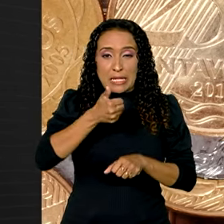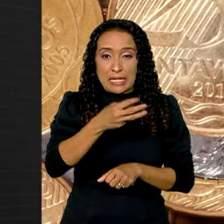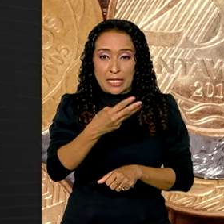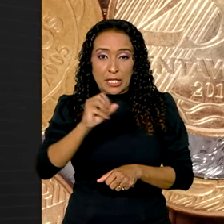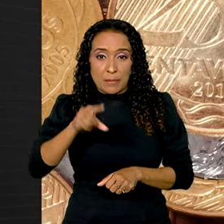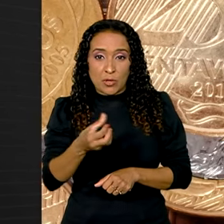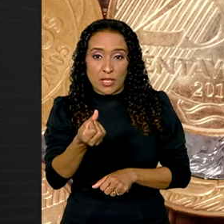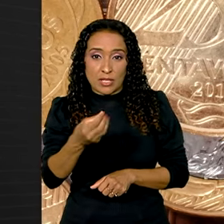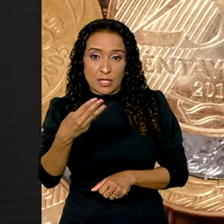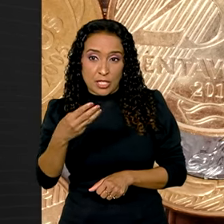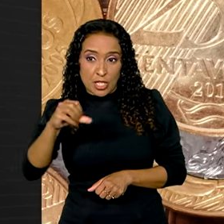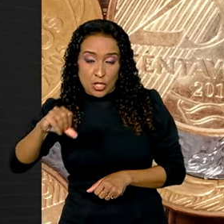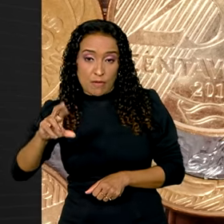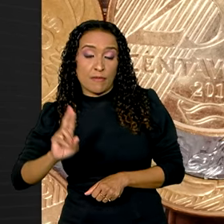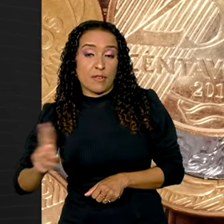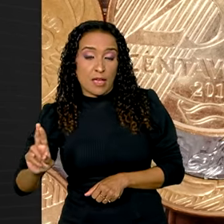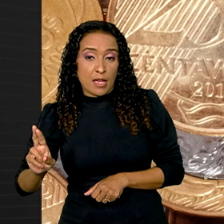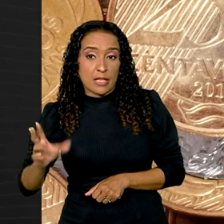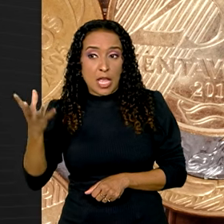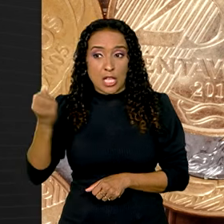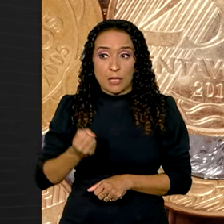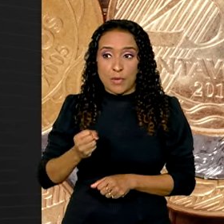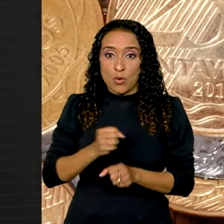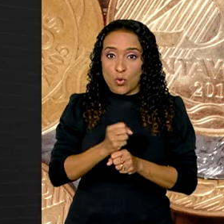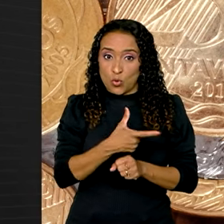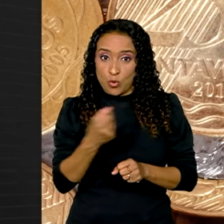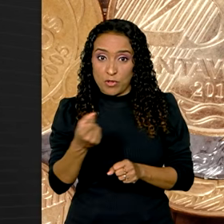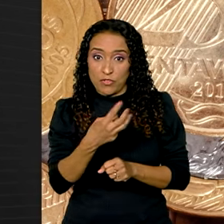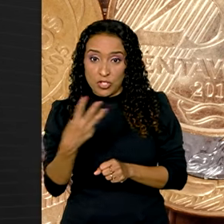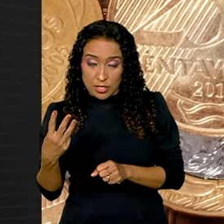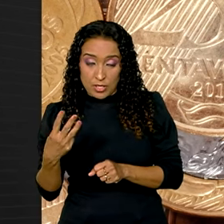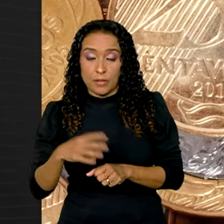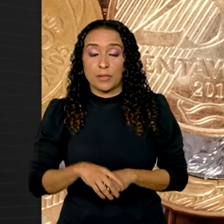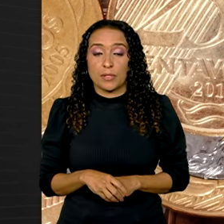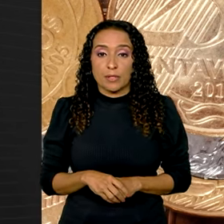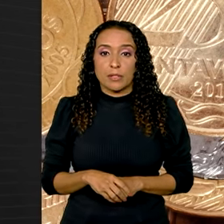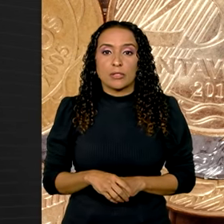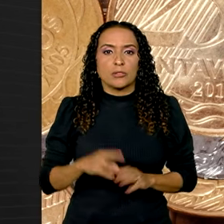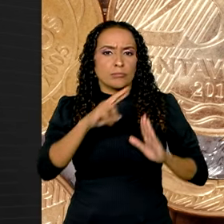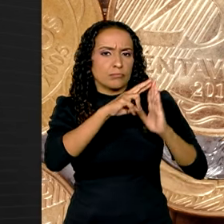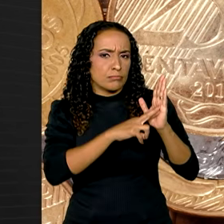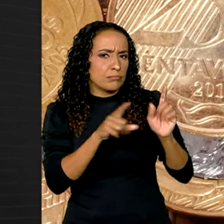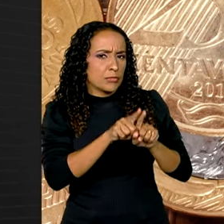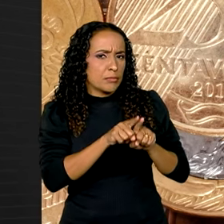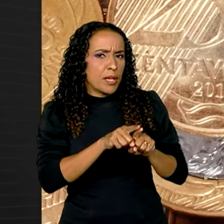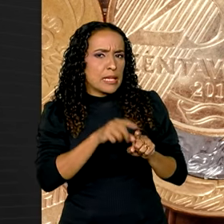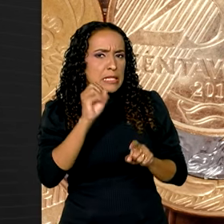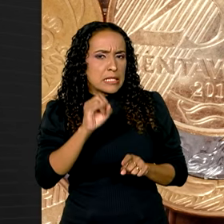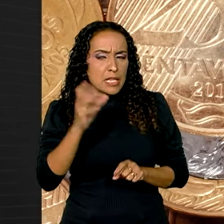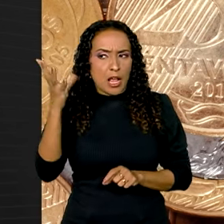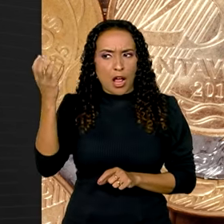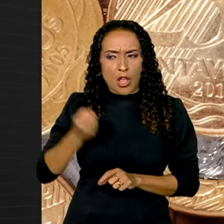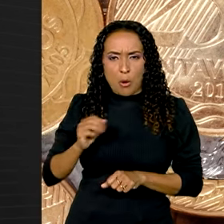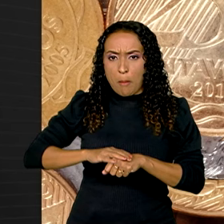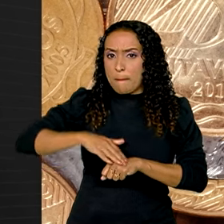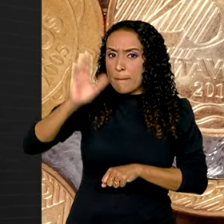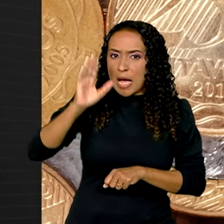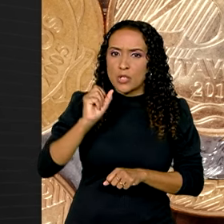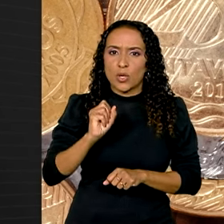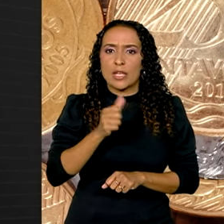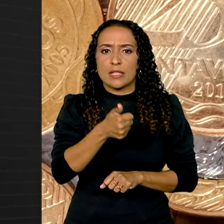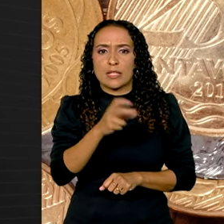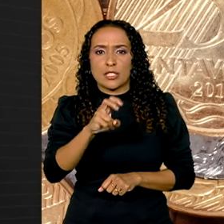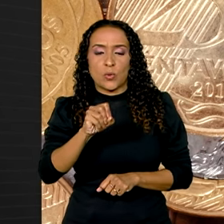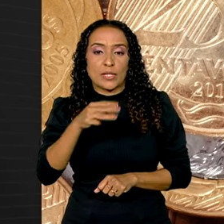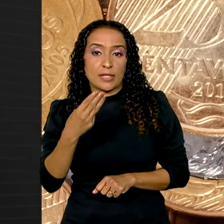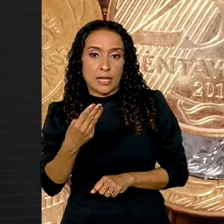.639,00 recebida ao longo de 2023. A regra também vale para quem teve ganhos superiores a R